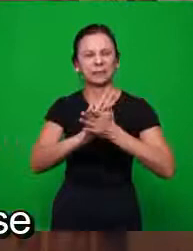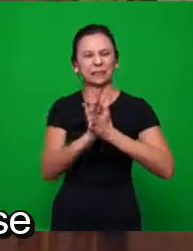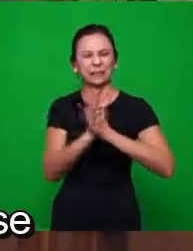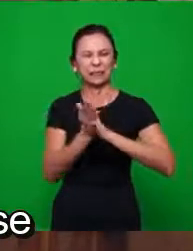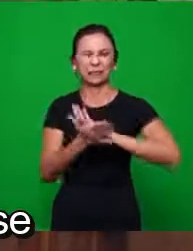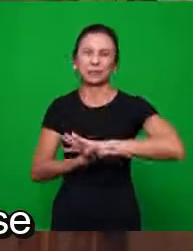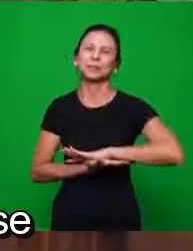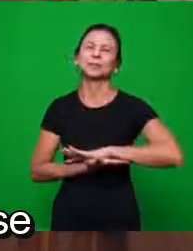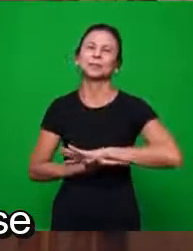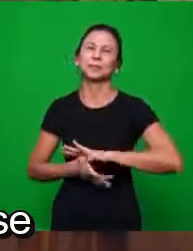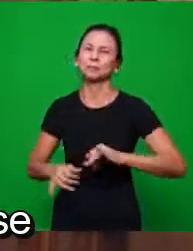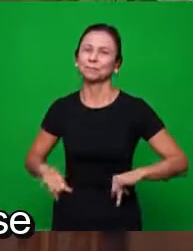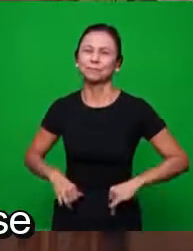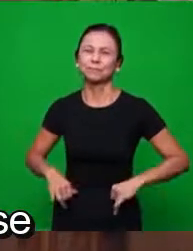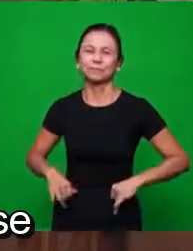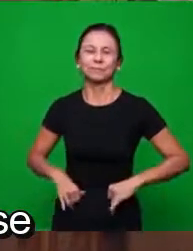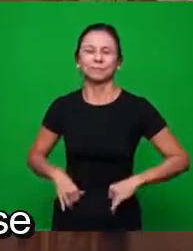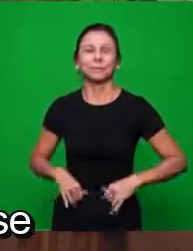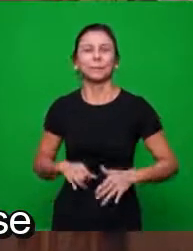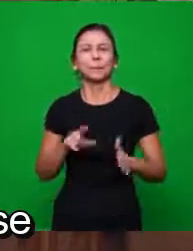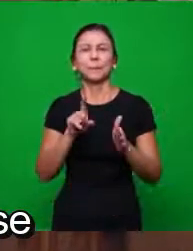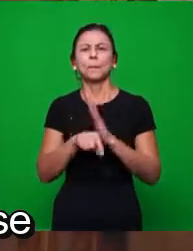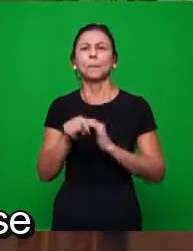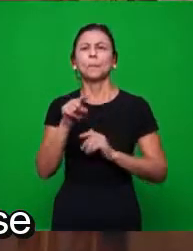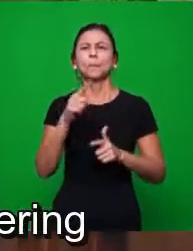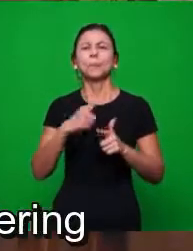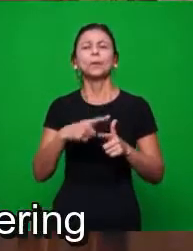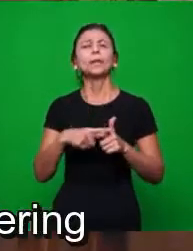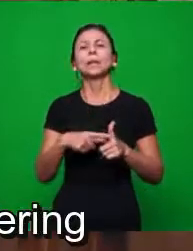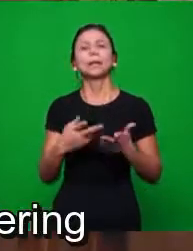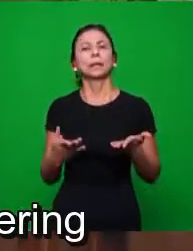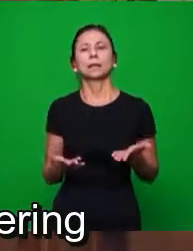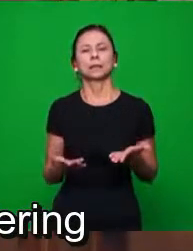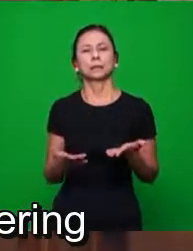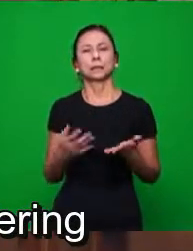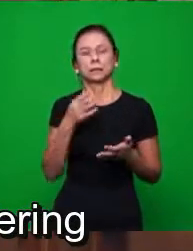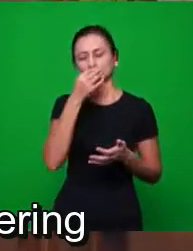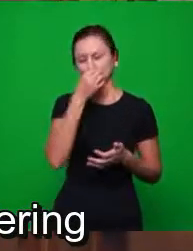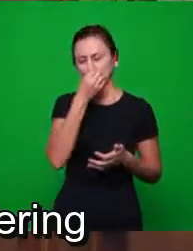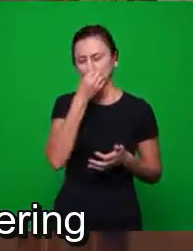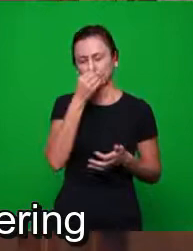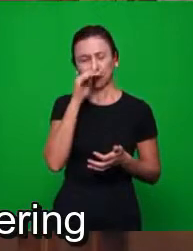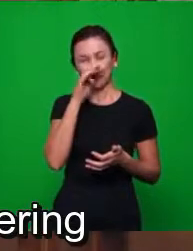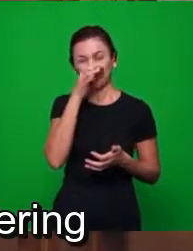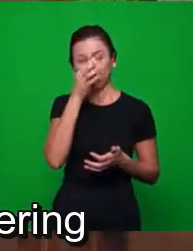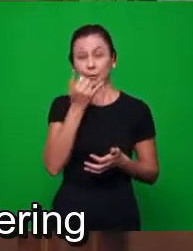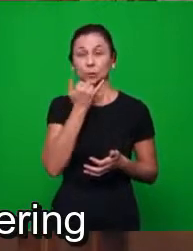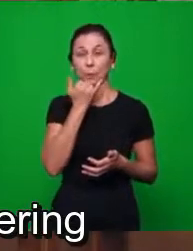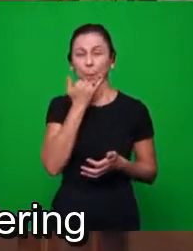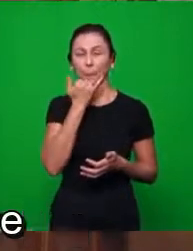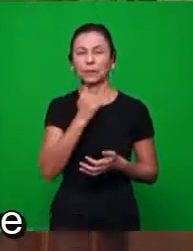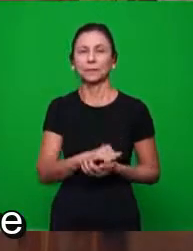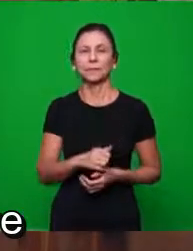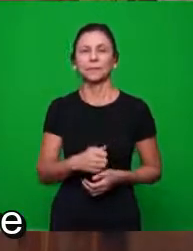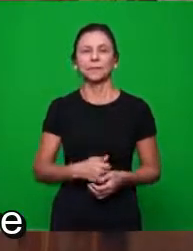ela vai ser esmagada aqui? Essa é a pergunta. Porque ela vai sofrer, ela vai ter dois tipos de sofrimento, depois vamos fazer a